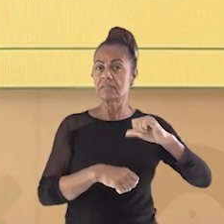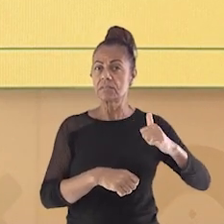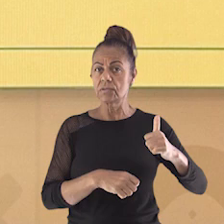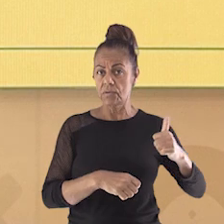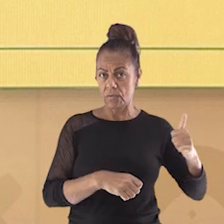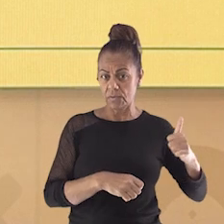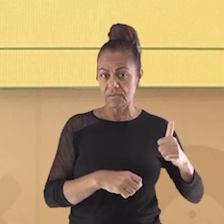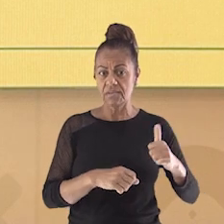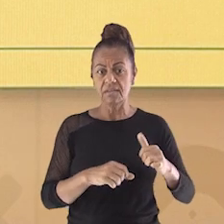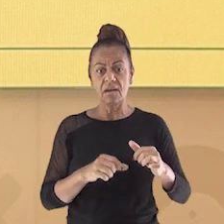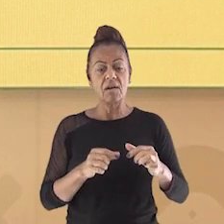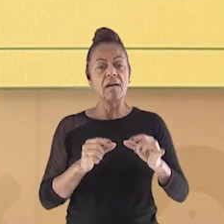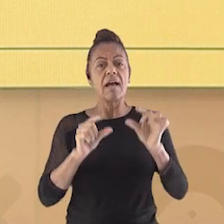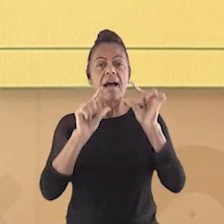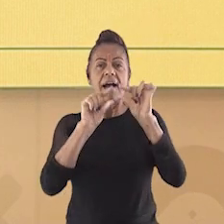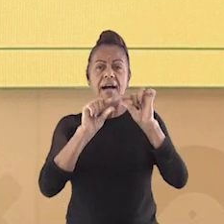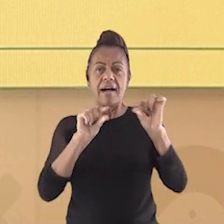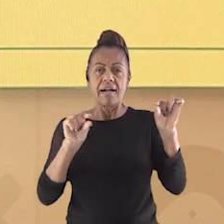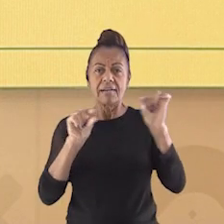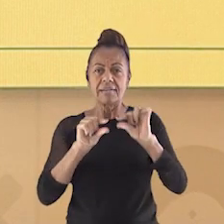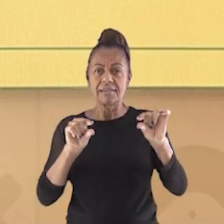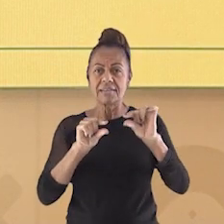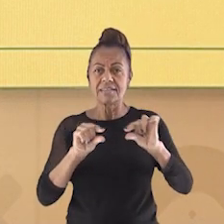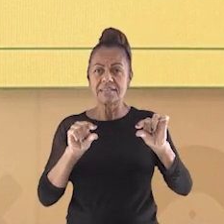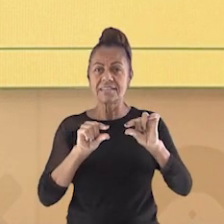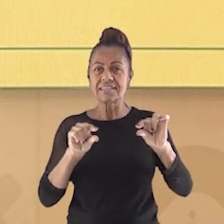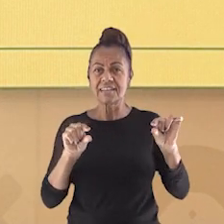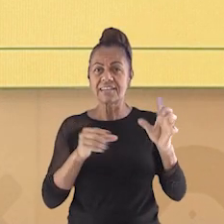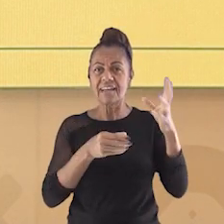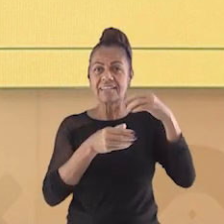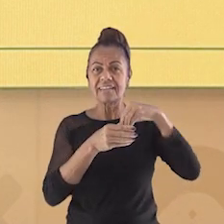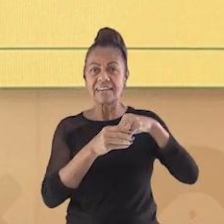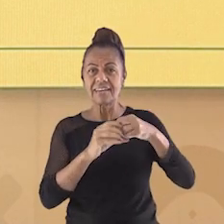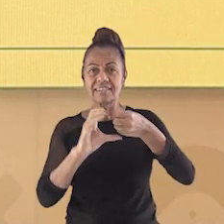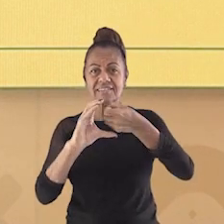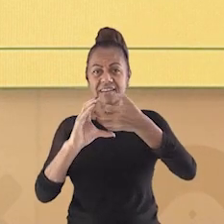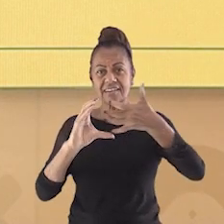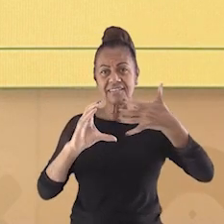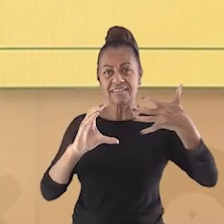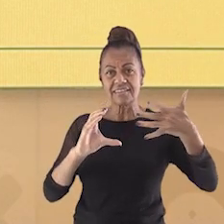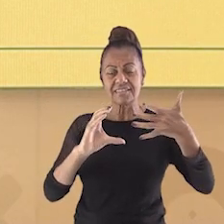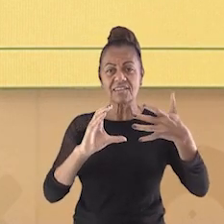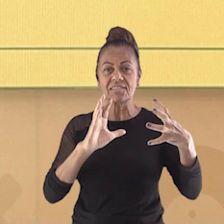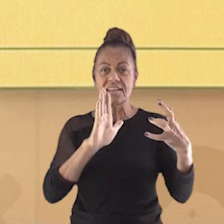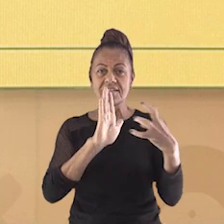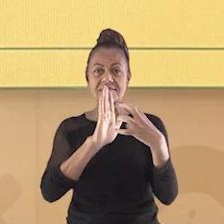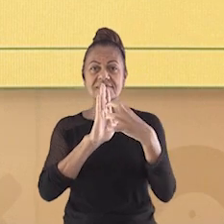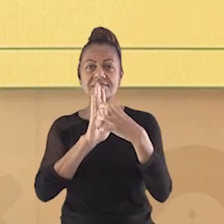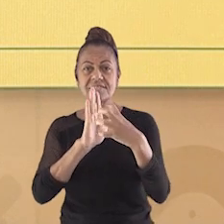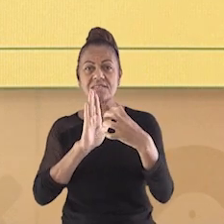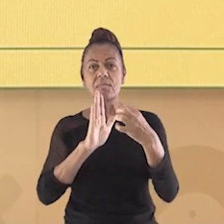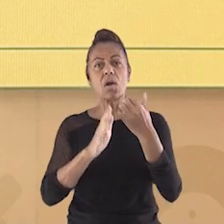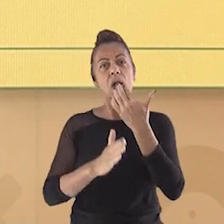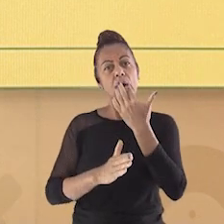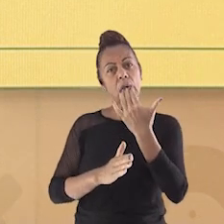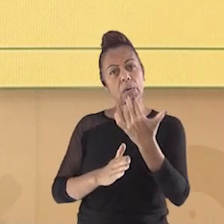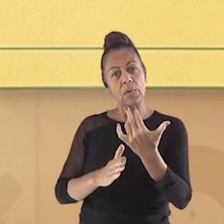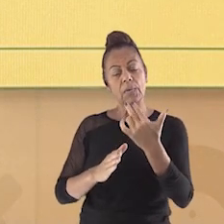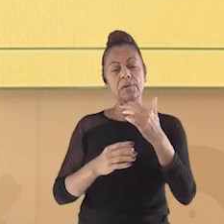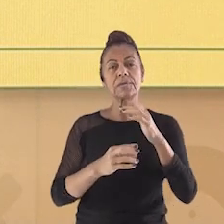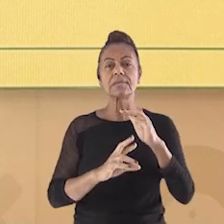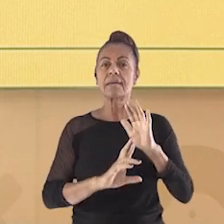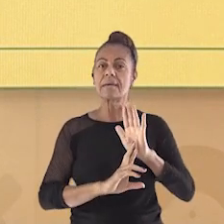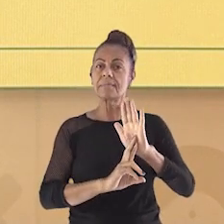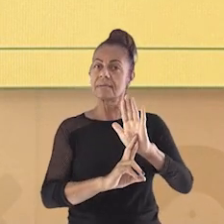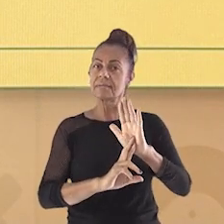legenda é onde estão as caracterizações, símbolos, cores, que estão representados no mapa, com seu